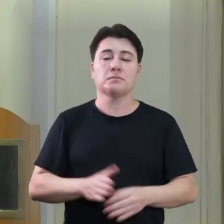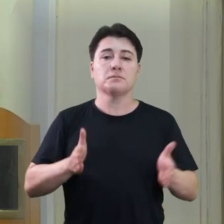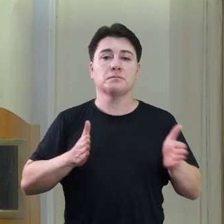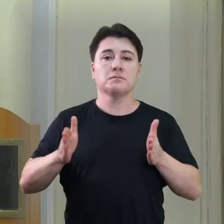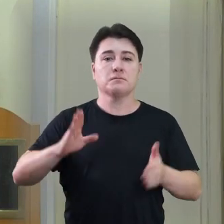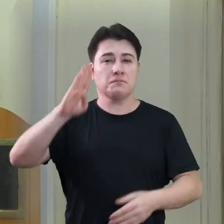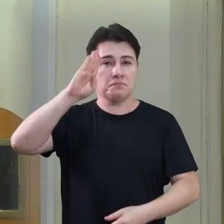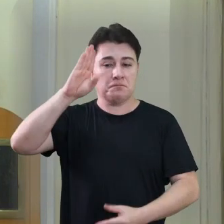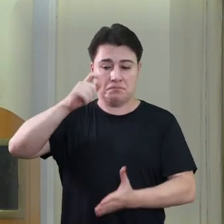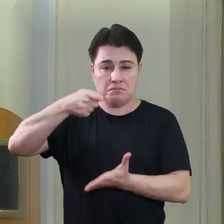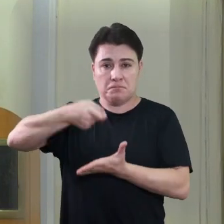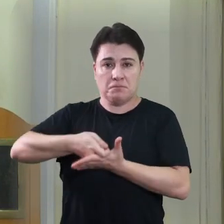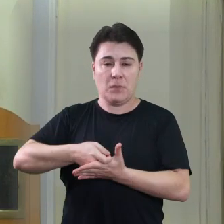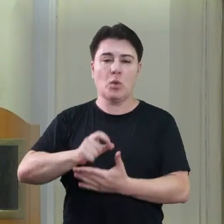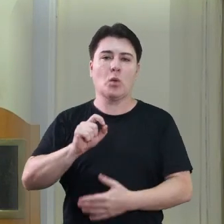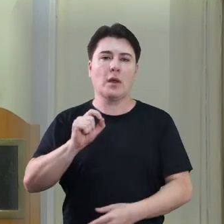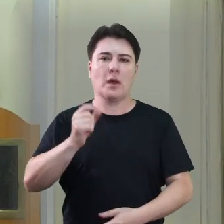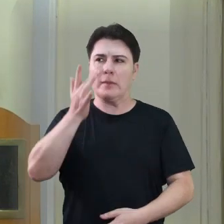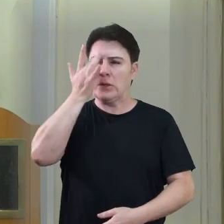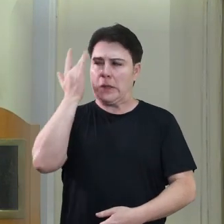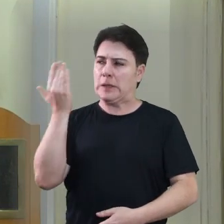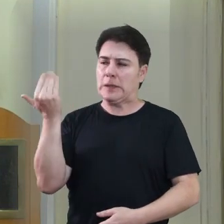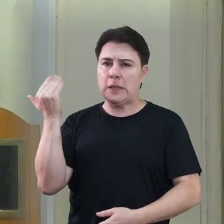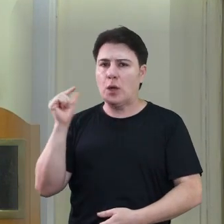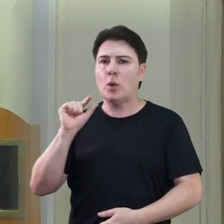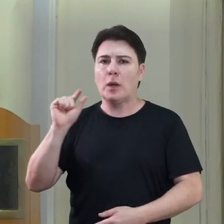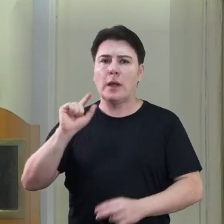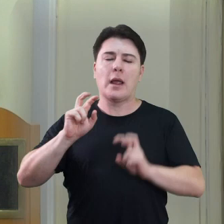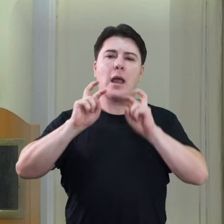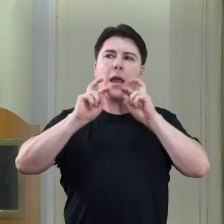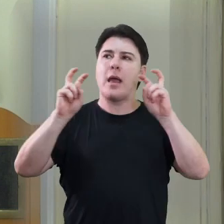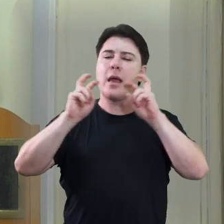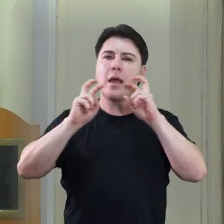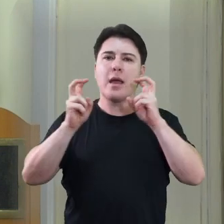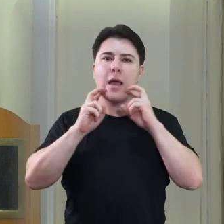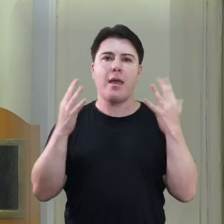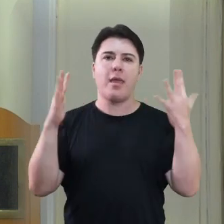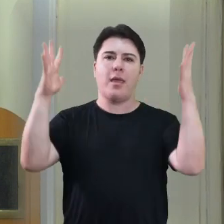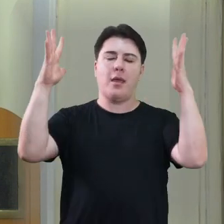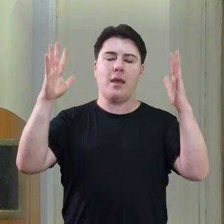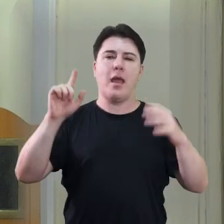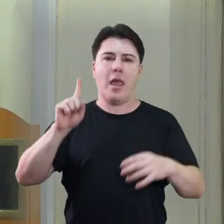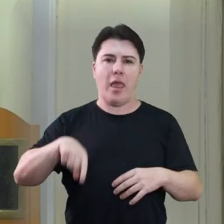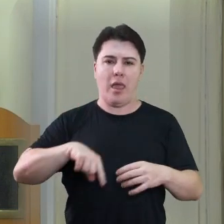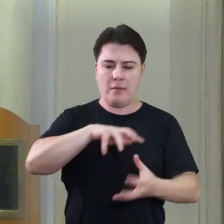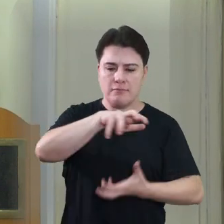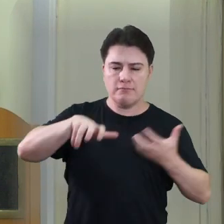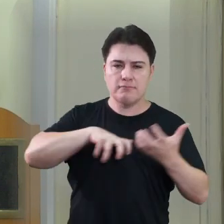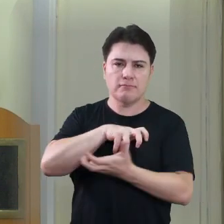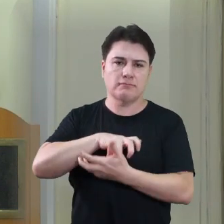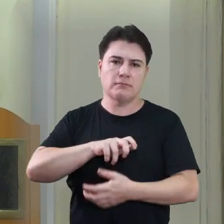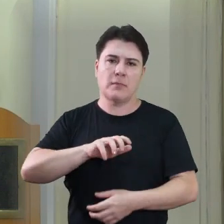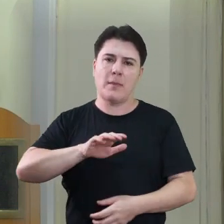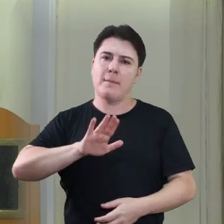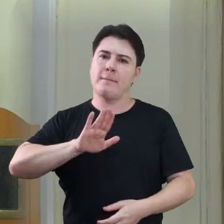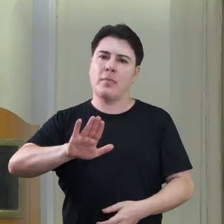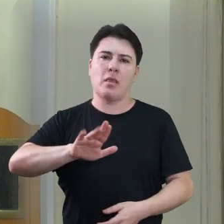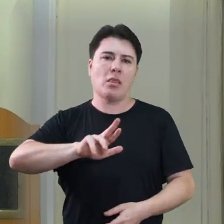A ditadura militar, há pouco tempo atrás, as pessoas estavam exaltando como se fosse uma revolução